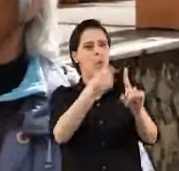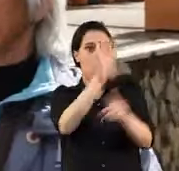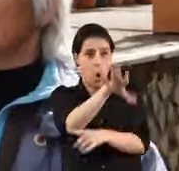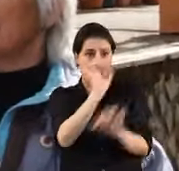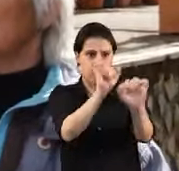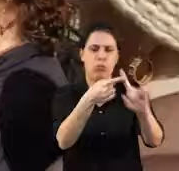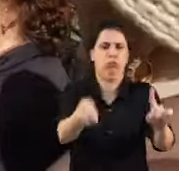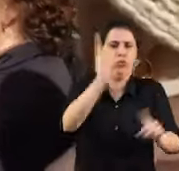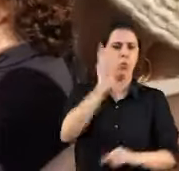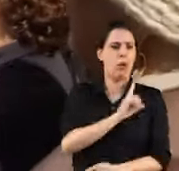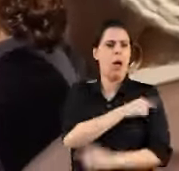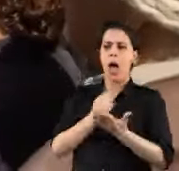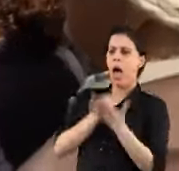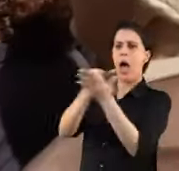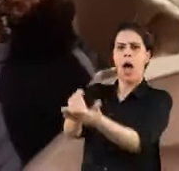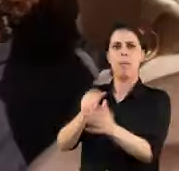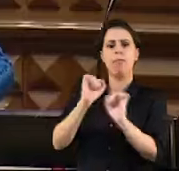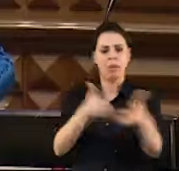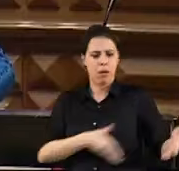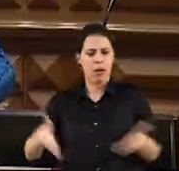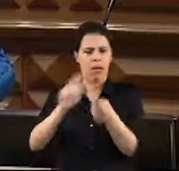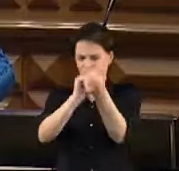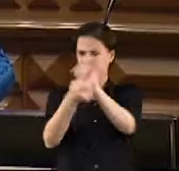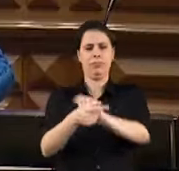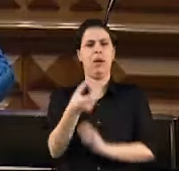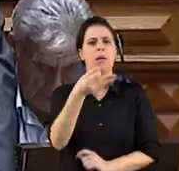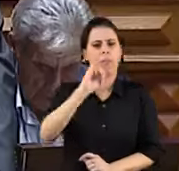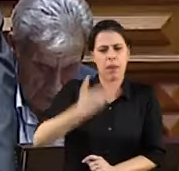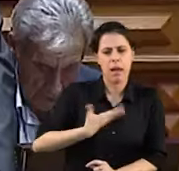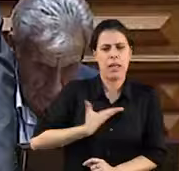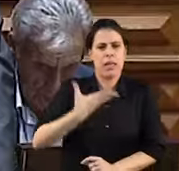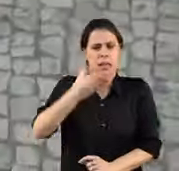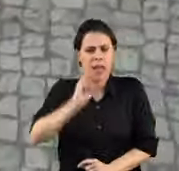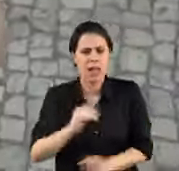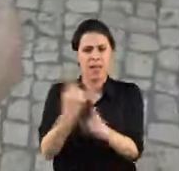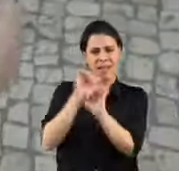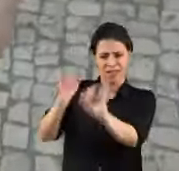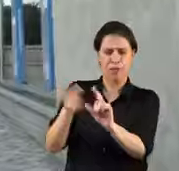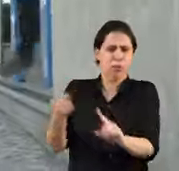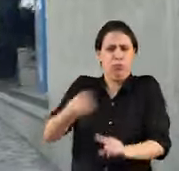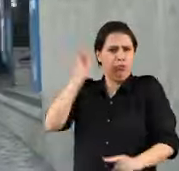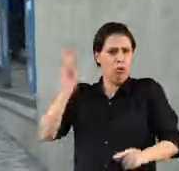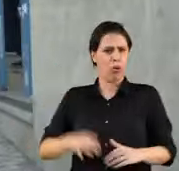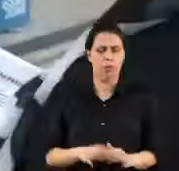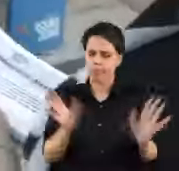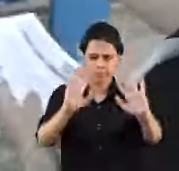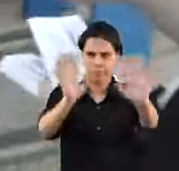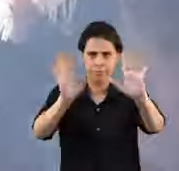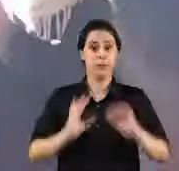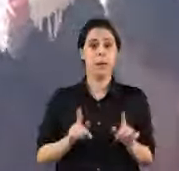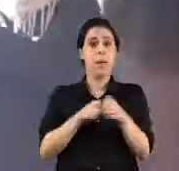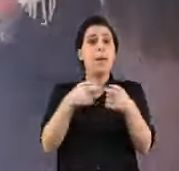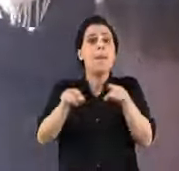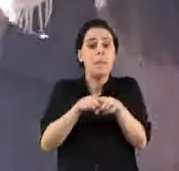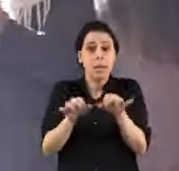com as suas opções. Nem força de apoio à estratégia reacionária do PSD, CDS e dos seus sucedâneos. Não.